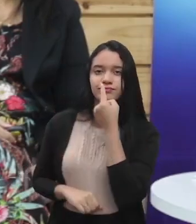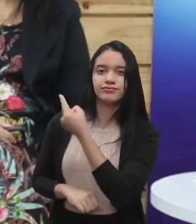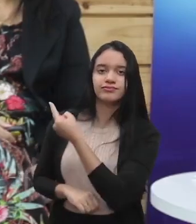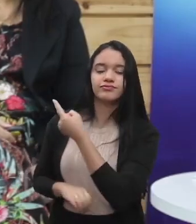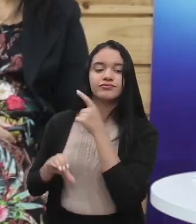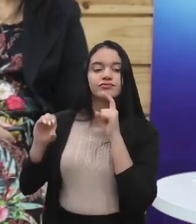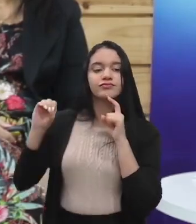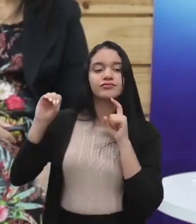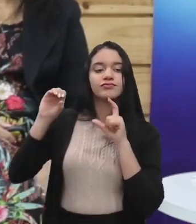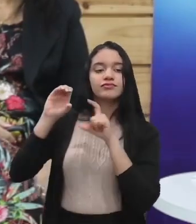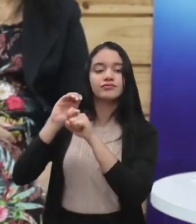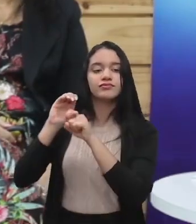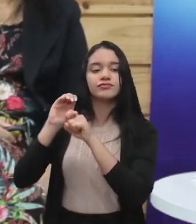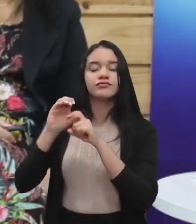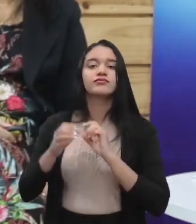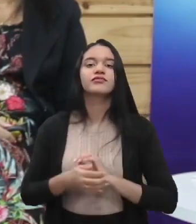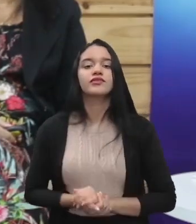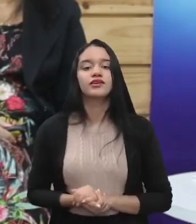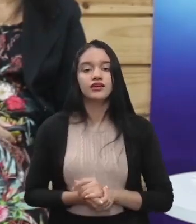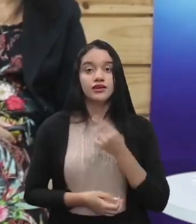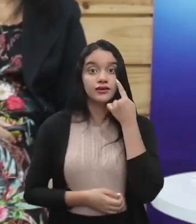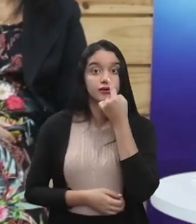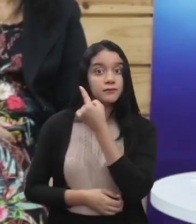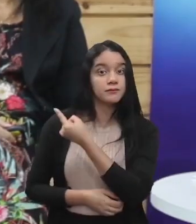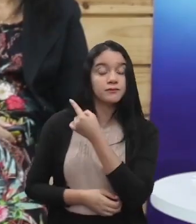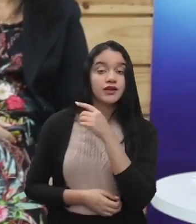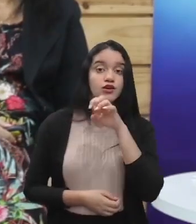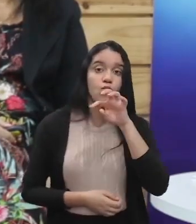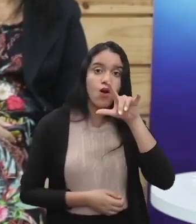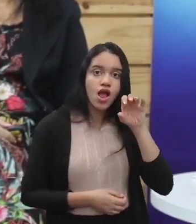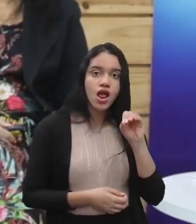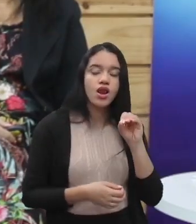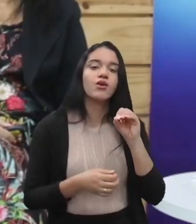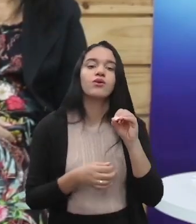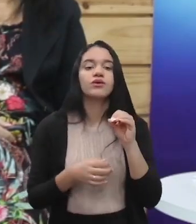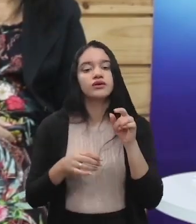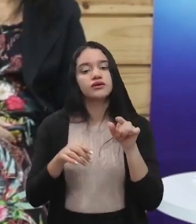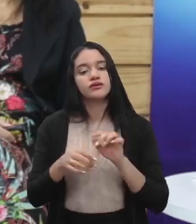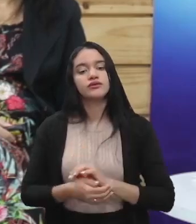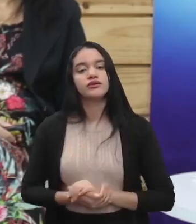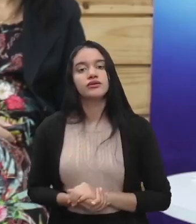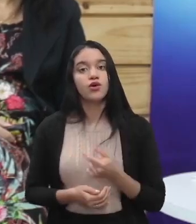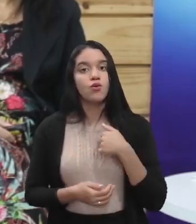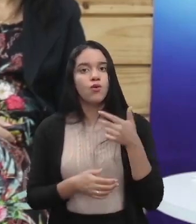garantindo o elo entre o trabalhador e o ponto de ancoragem.